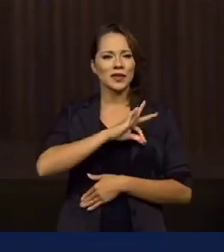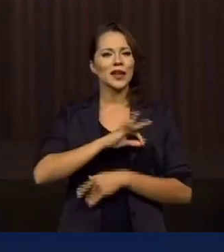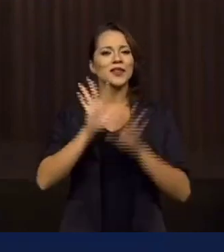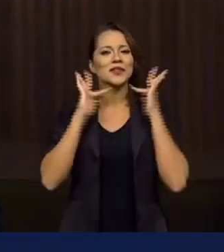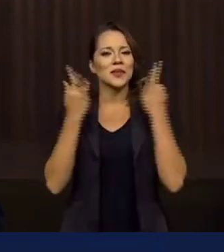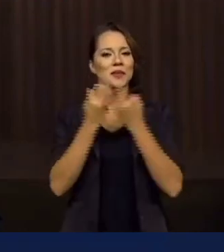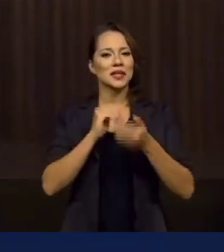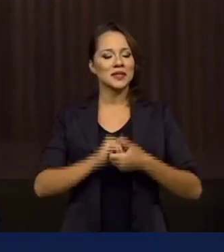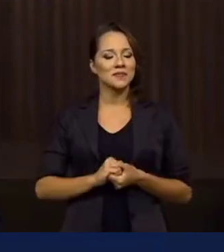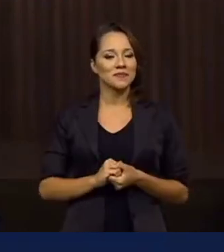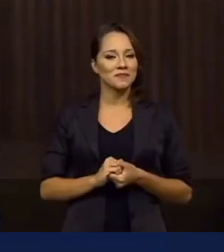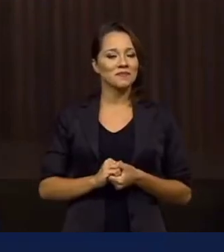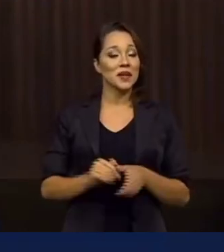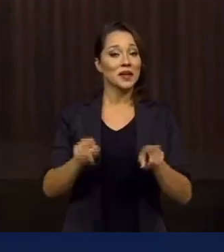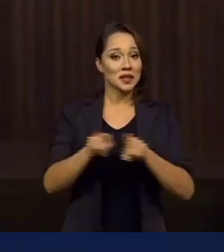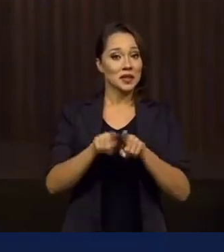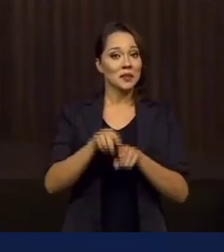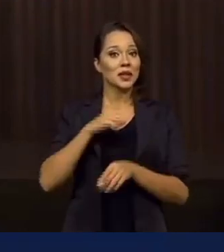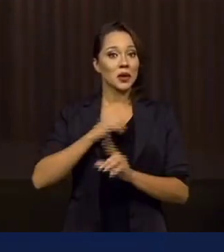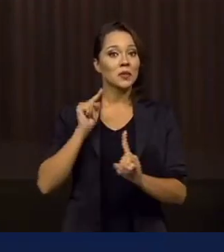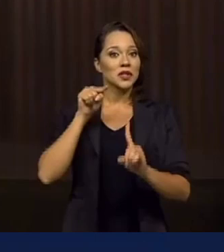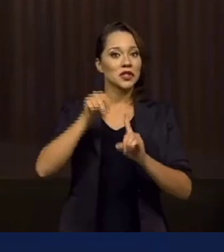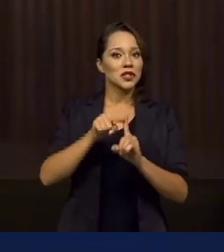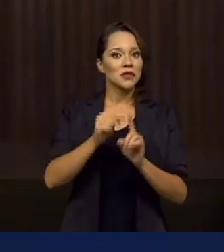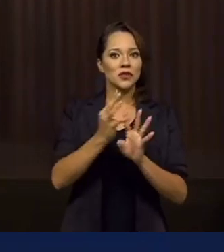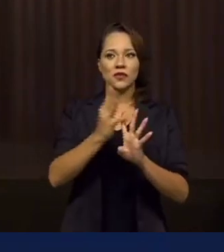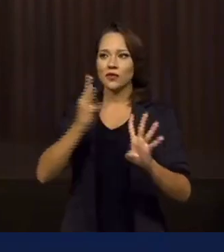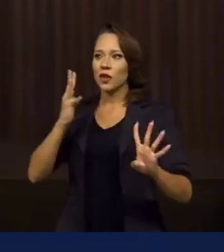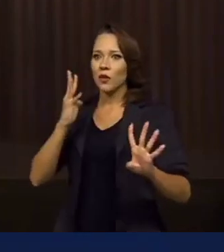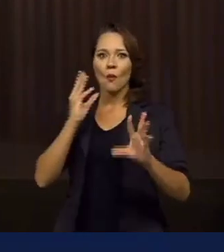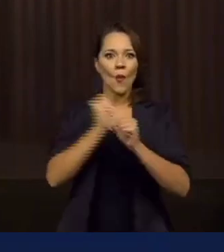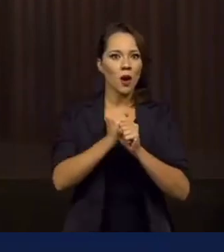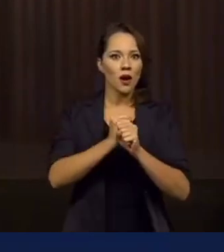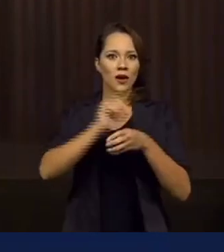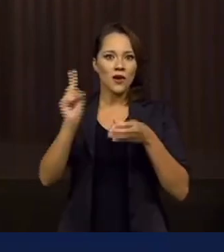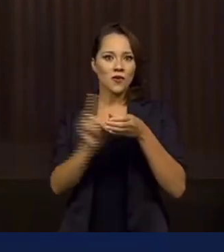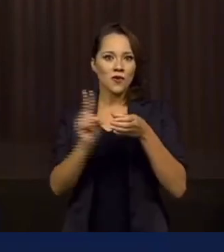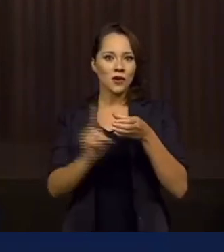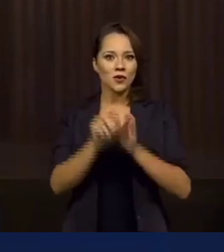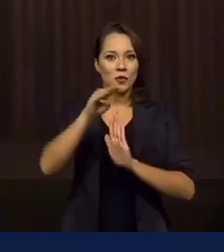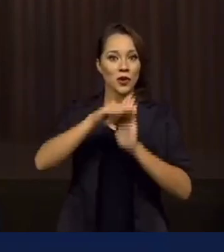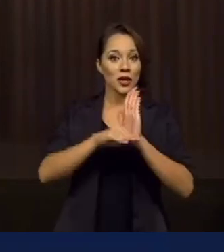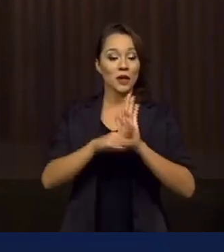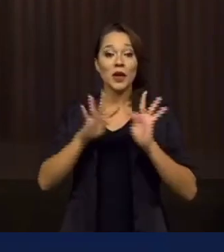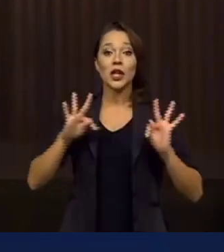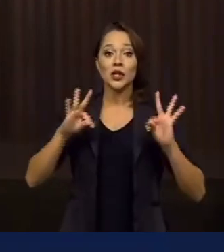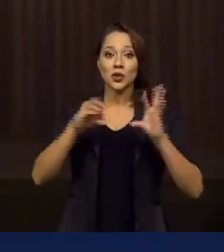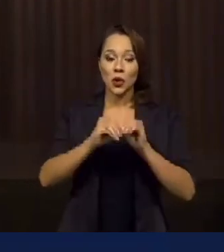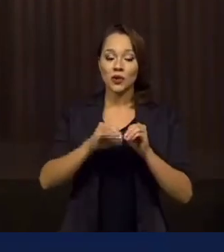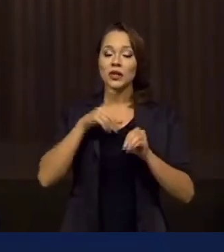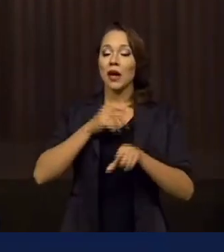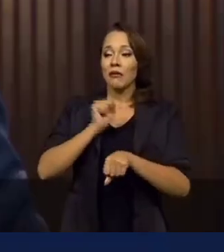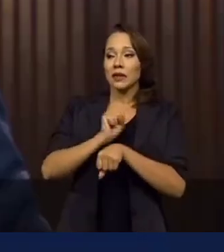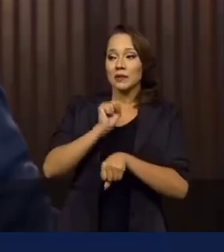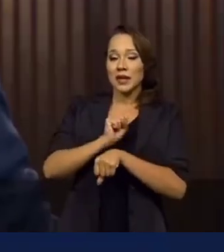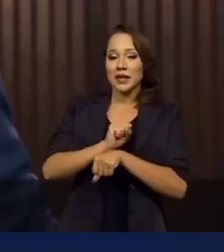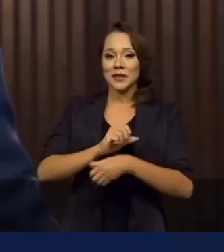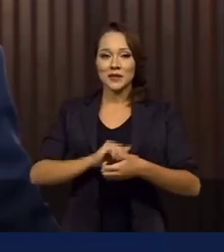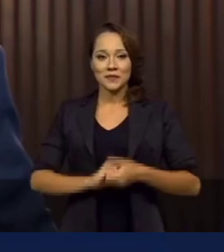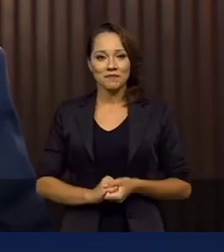Cumprimos também com a meta de zerar a fila, incluindo no programa todos que estavam aguardando.